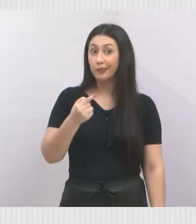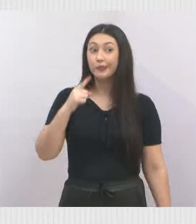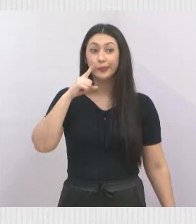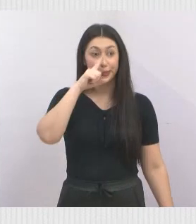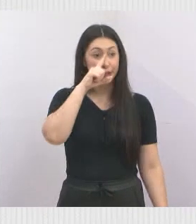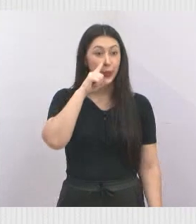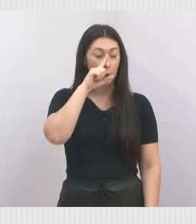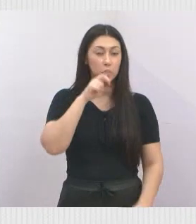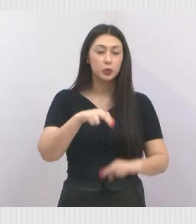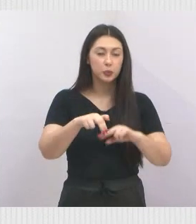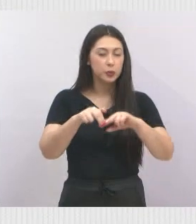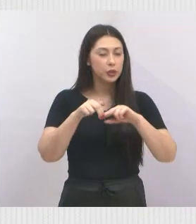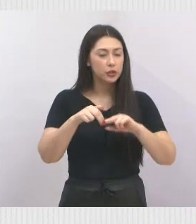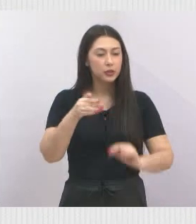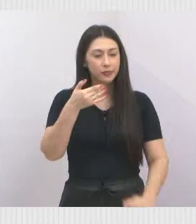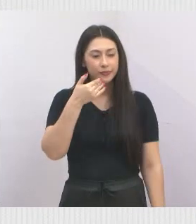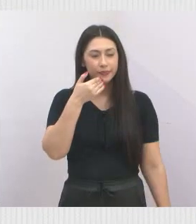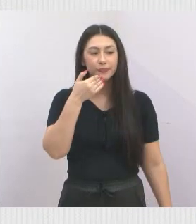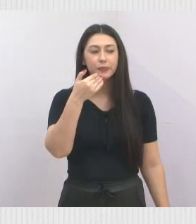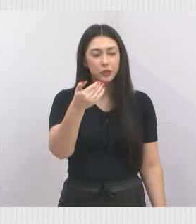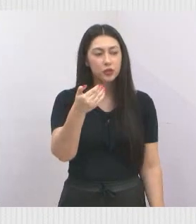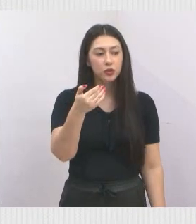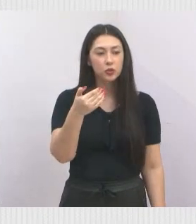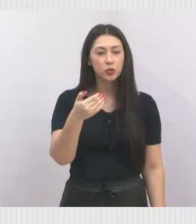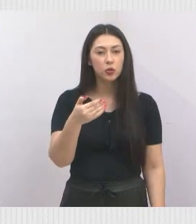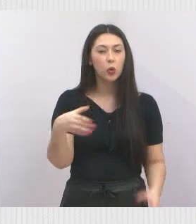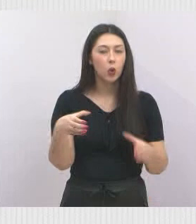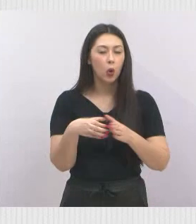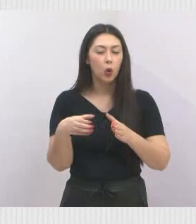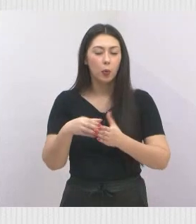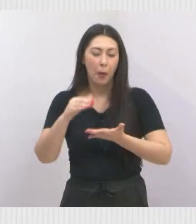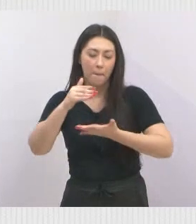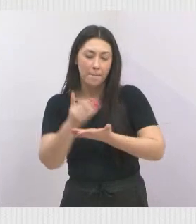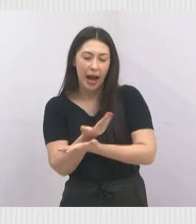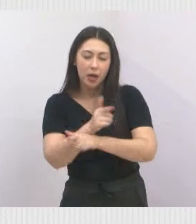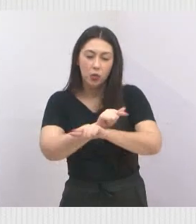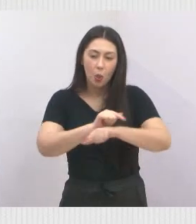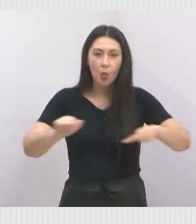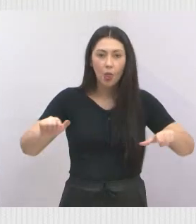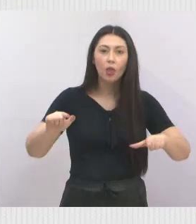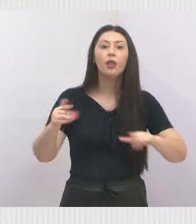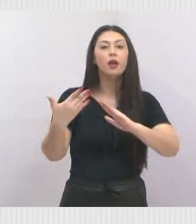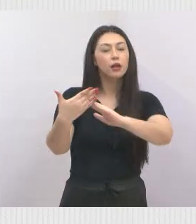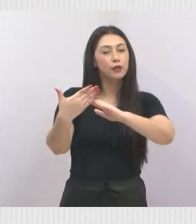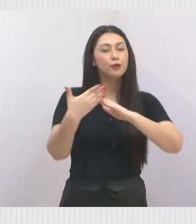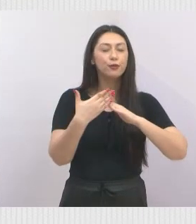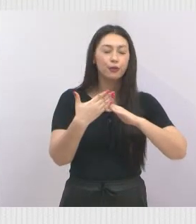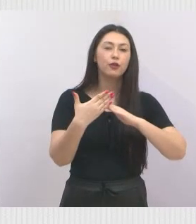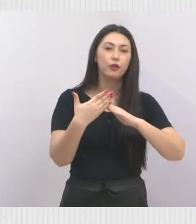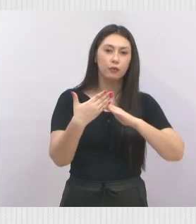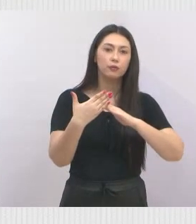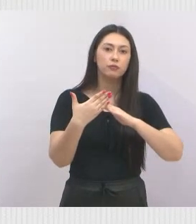estamos solicitando ao pessoal do tapa-buraco que possa nos auxiliar